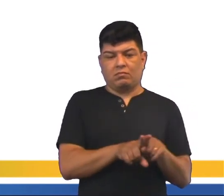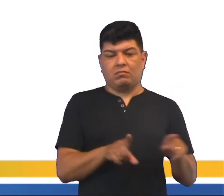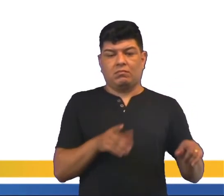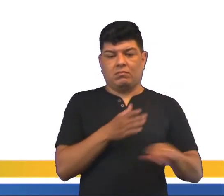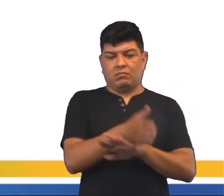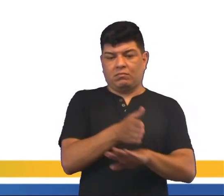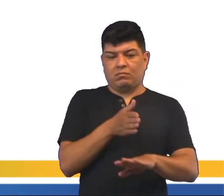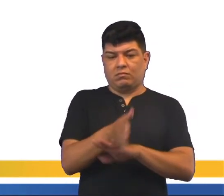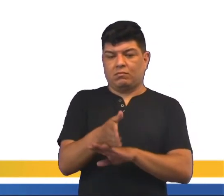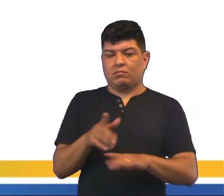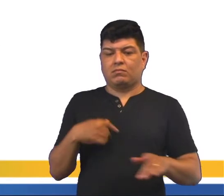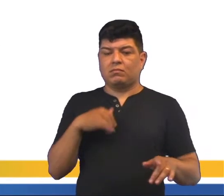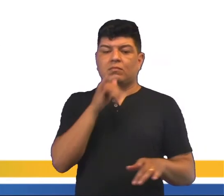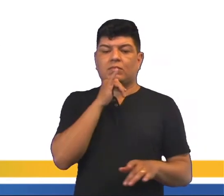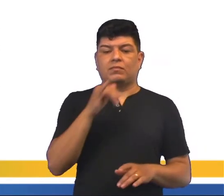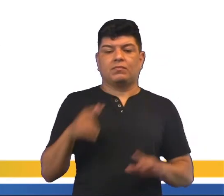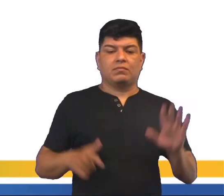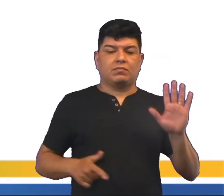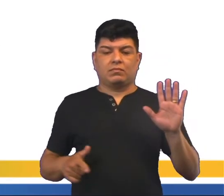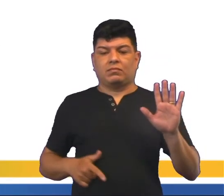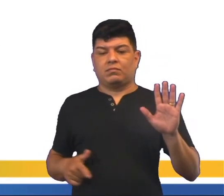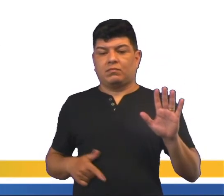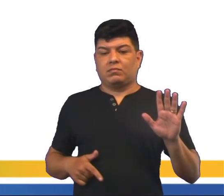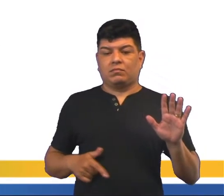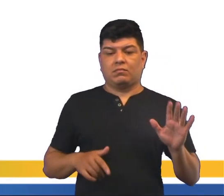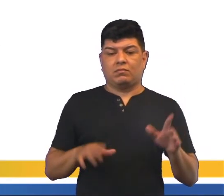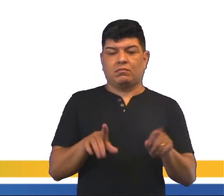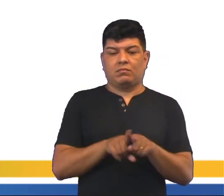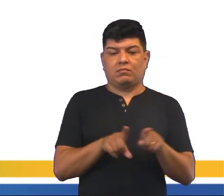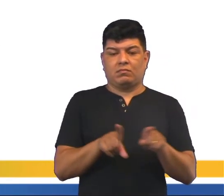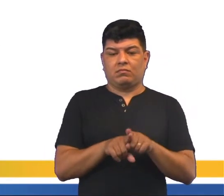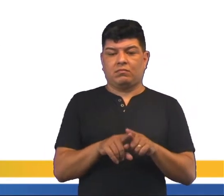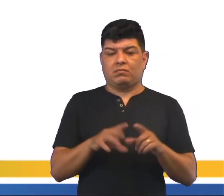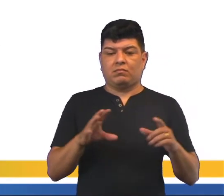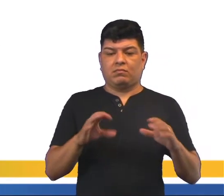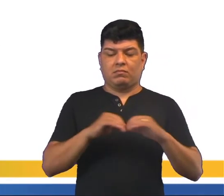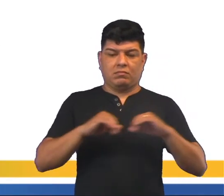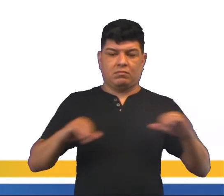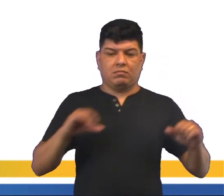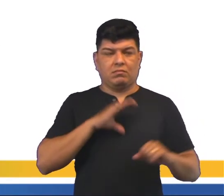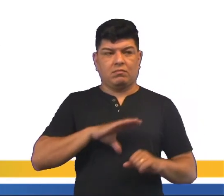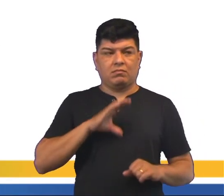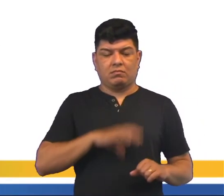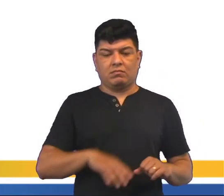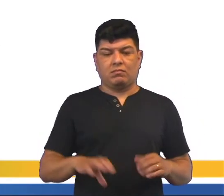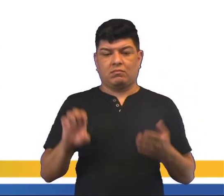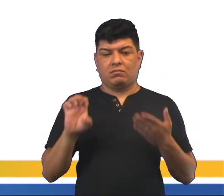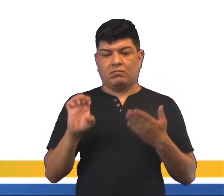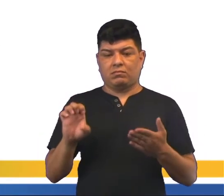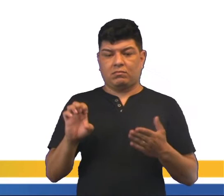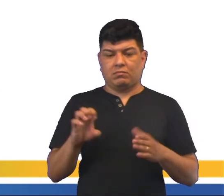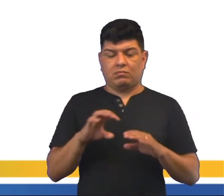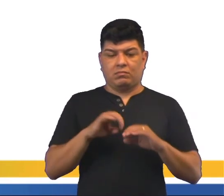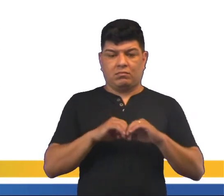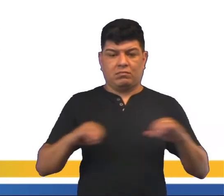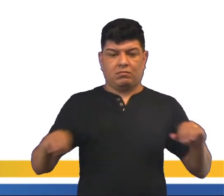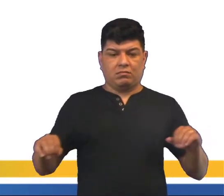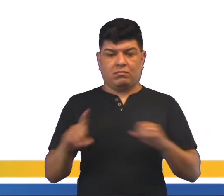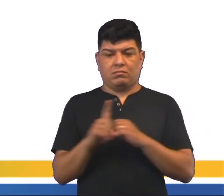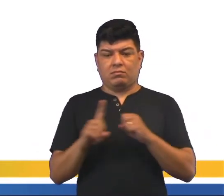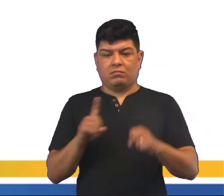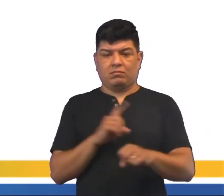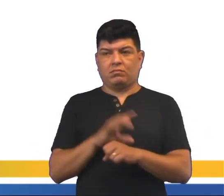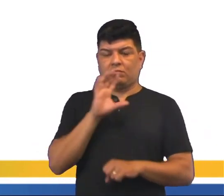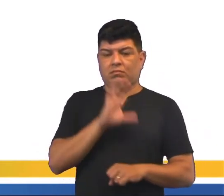áreas de invasão são exemplos comuns de materialização da segregação urbana. Letra E. A segregação